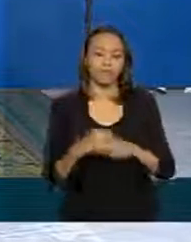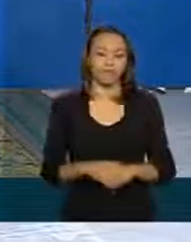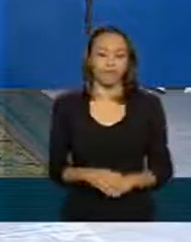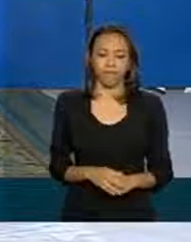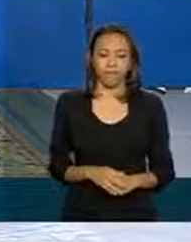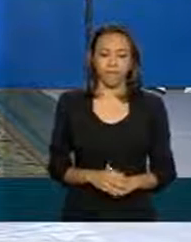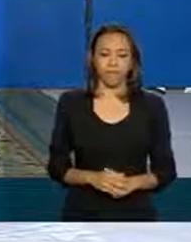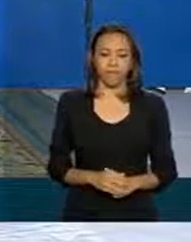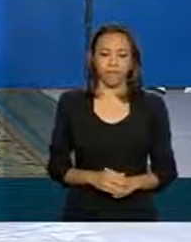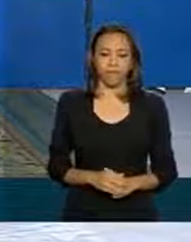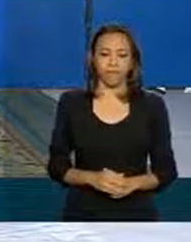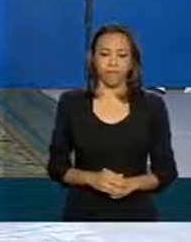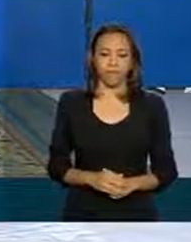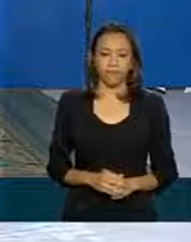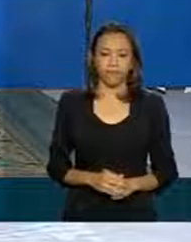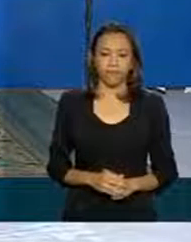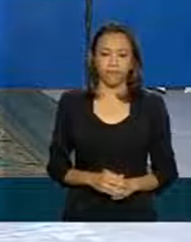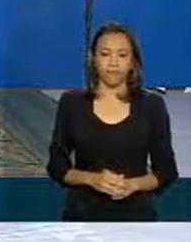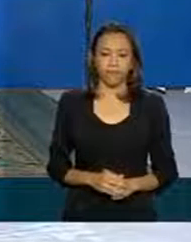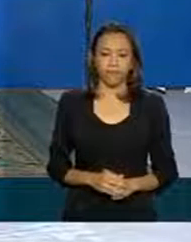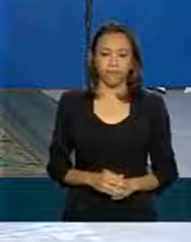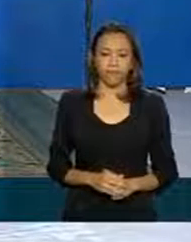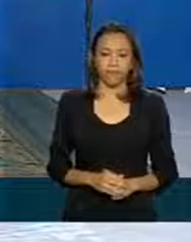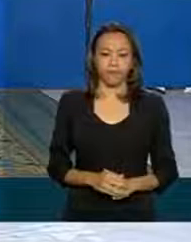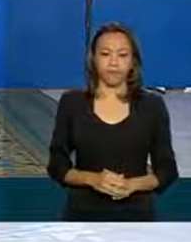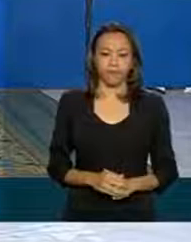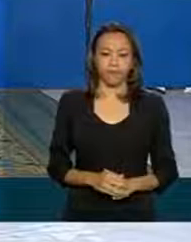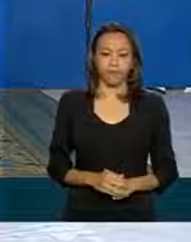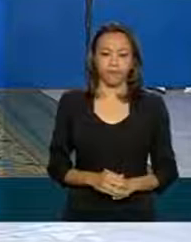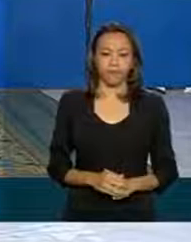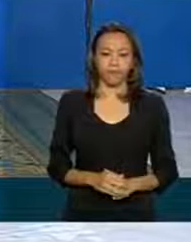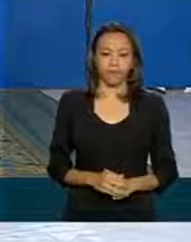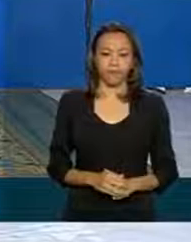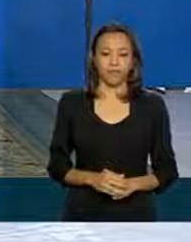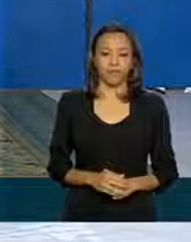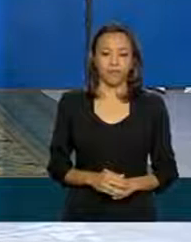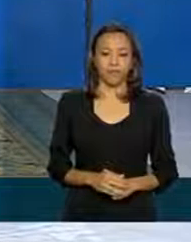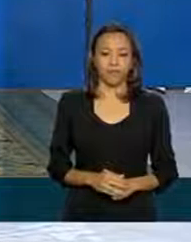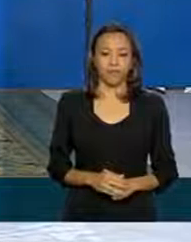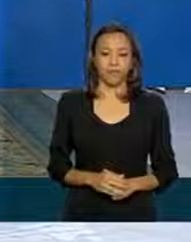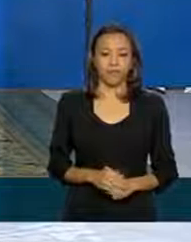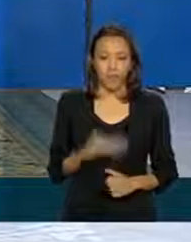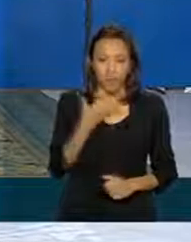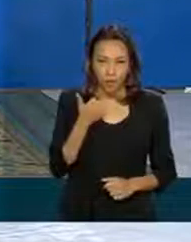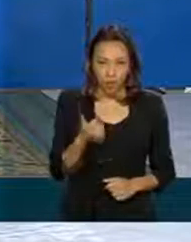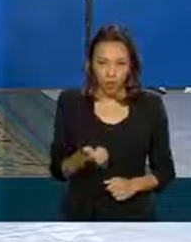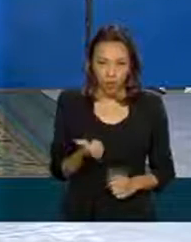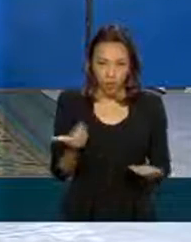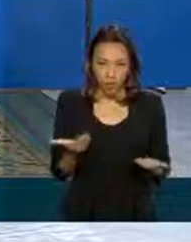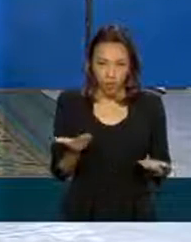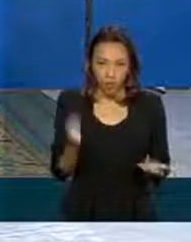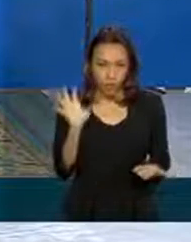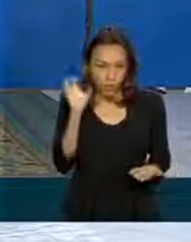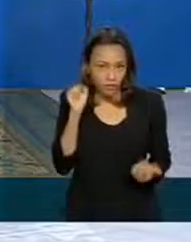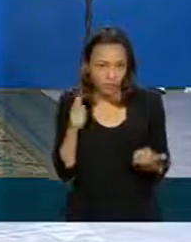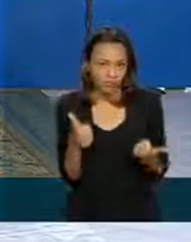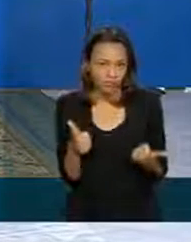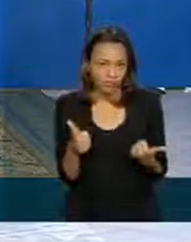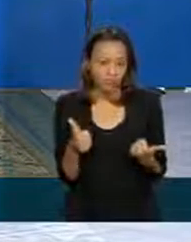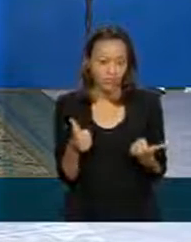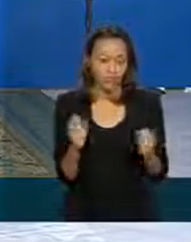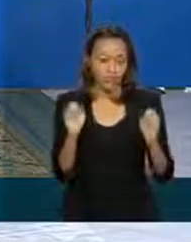Quer que eu repita? Tá. Tá melhor assim agora? Agora tá?